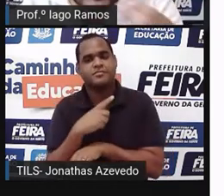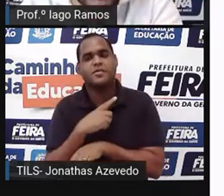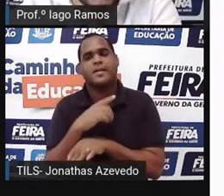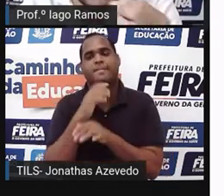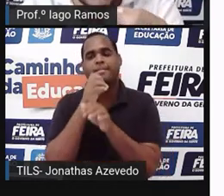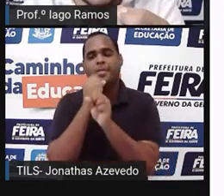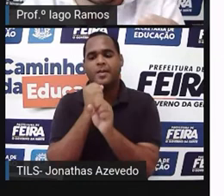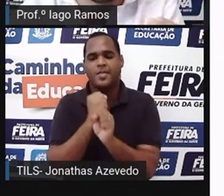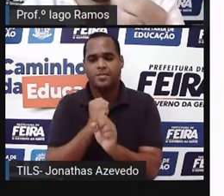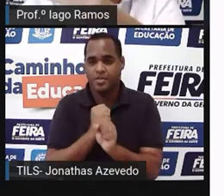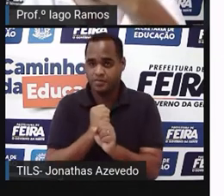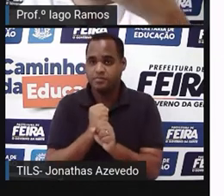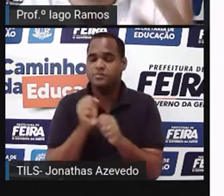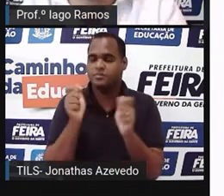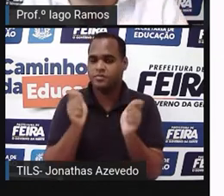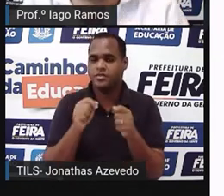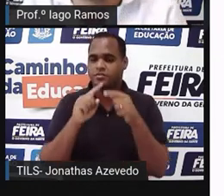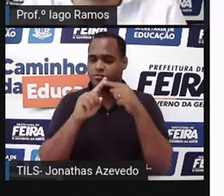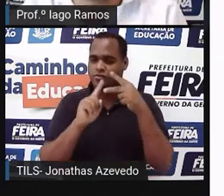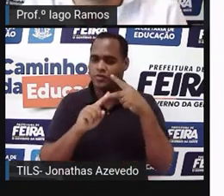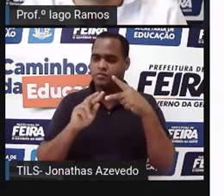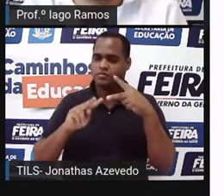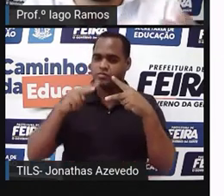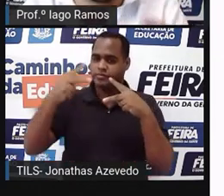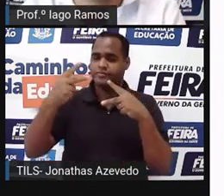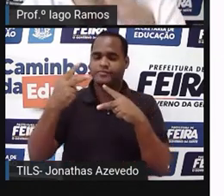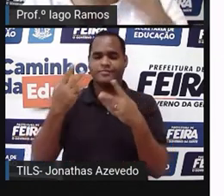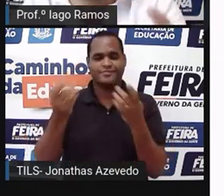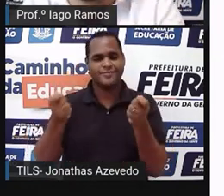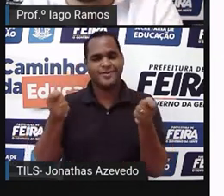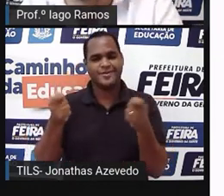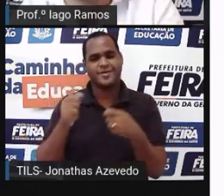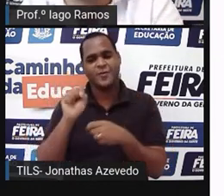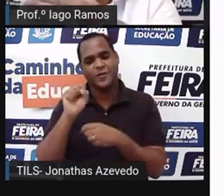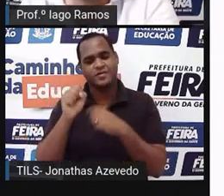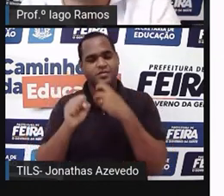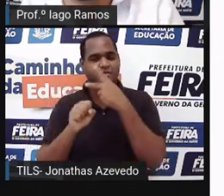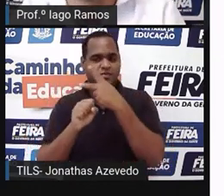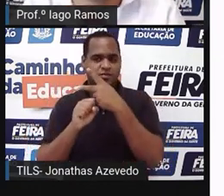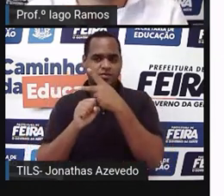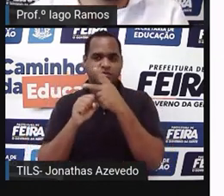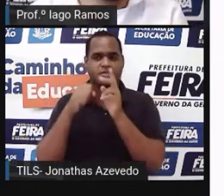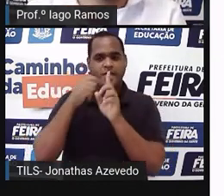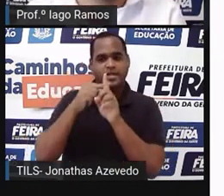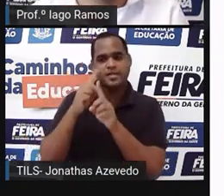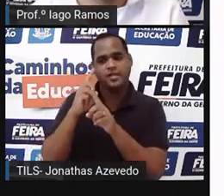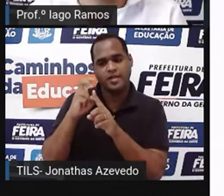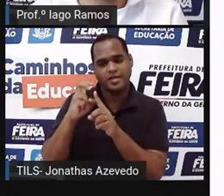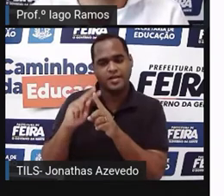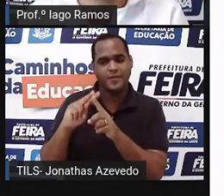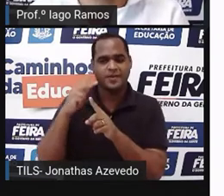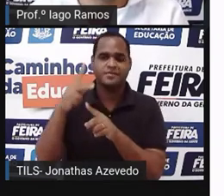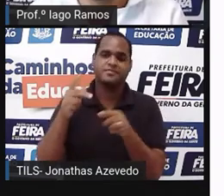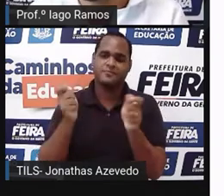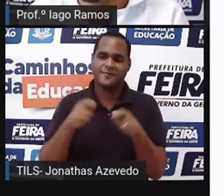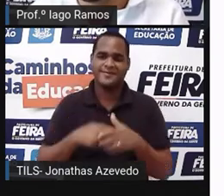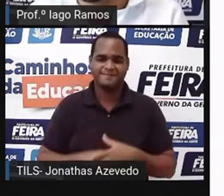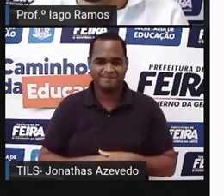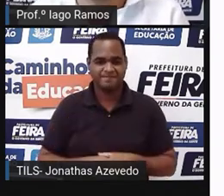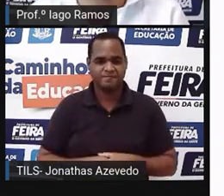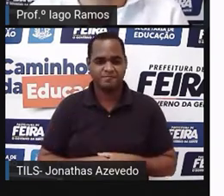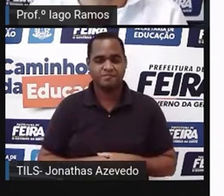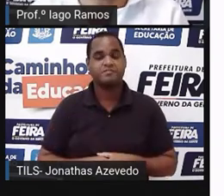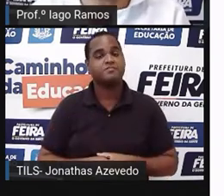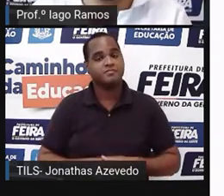soma, só que os dois elevado ao quadrado. Então, 8 ao quadrado mais 15 ao quadrado, tá bom? E aí